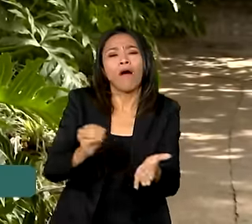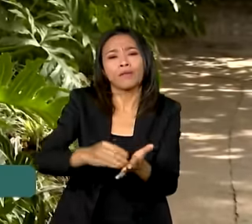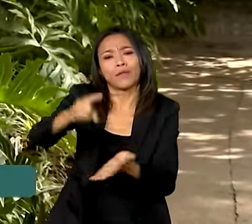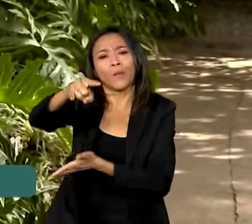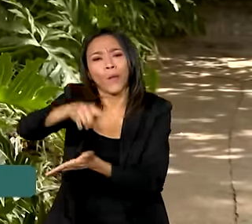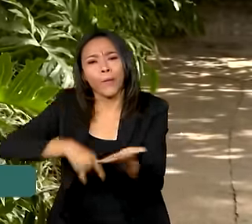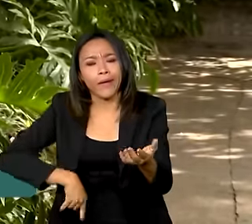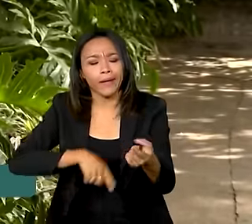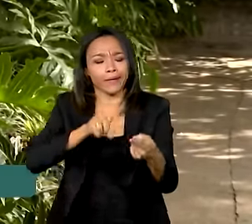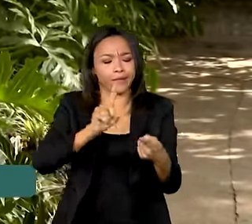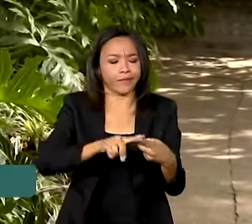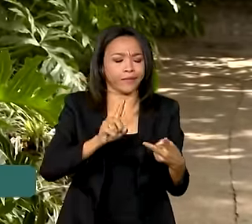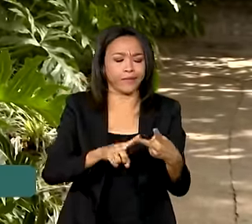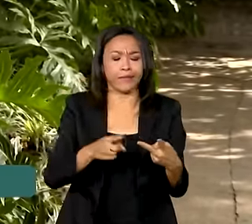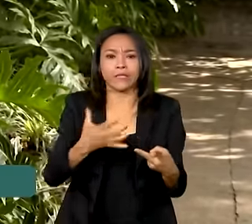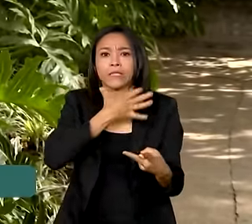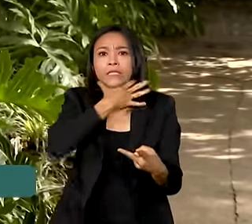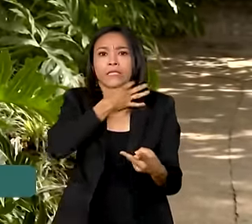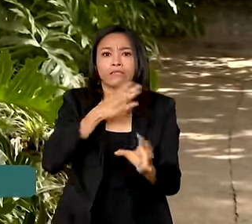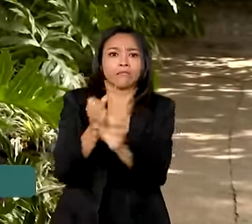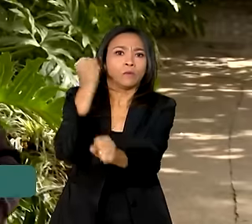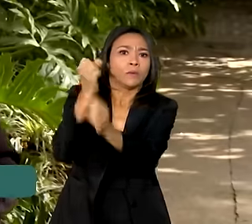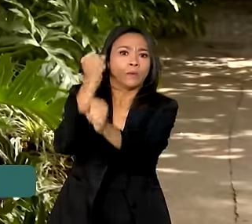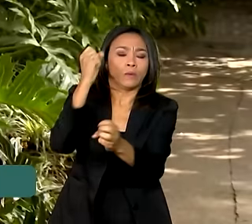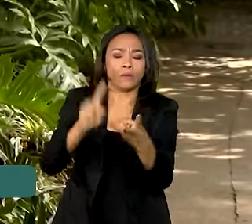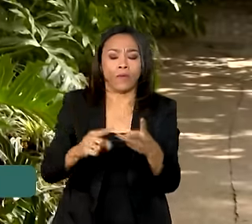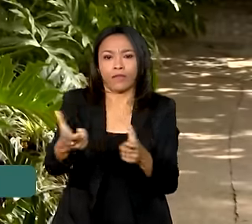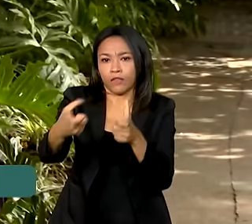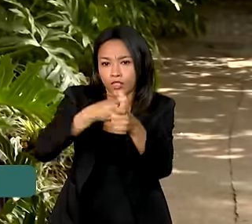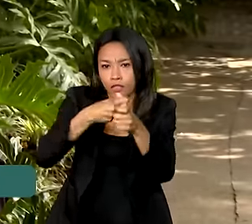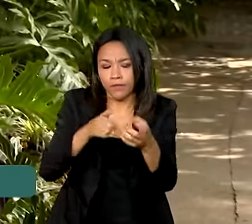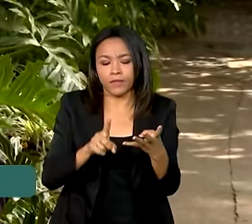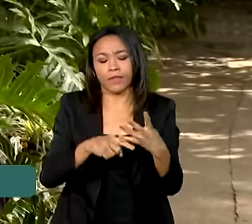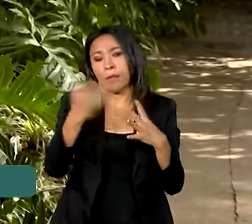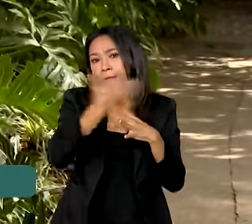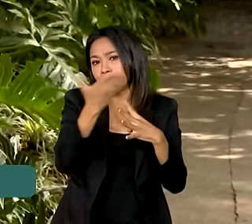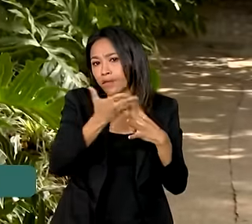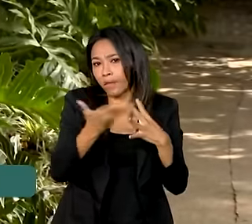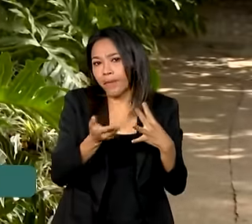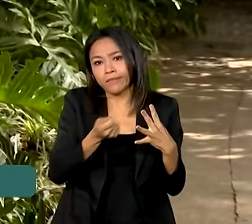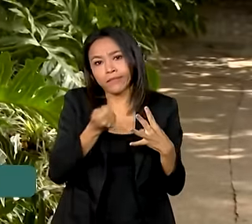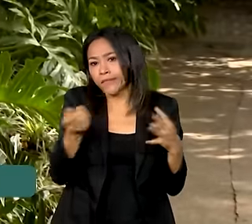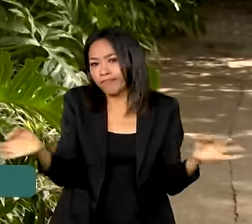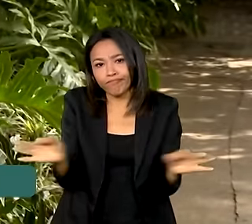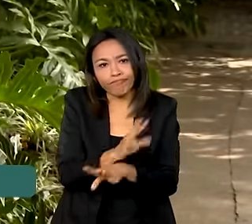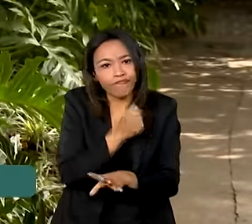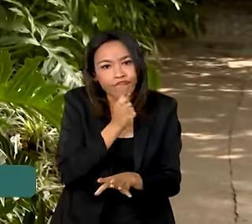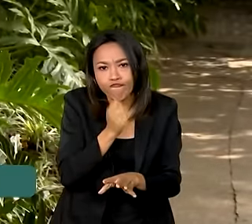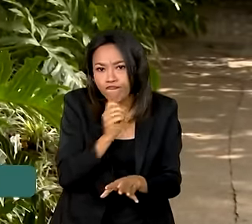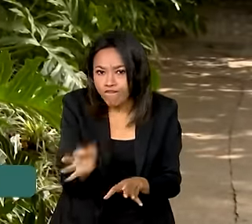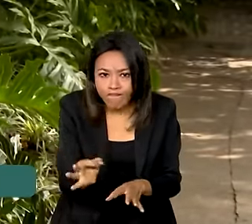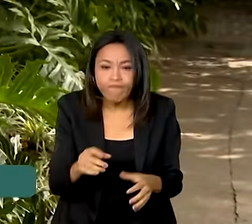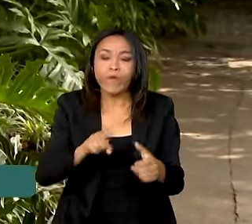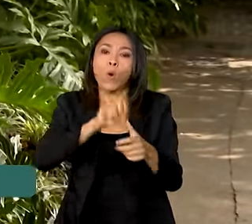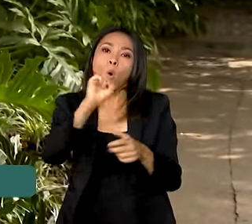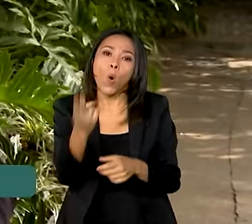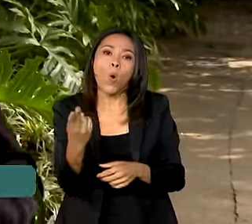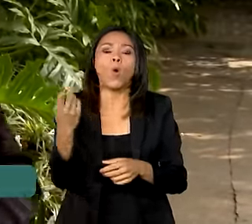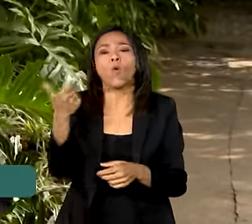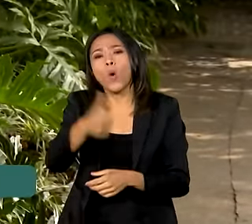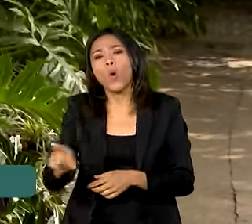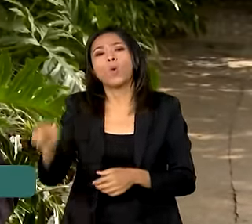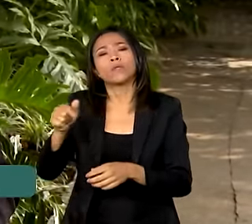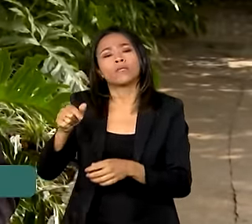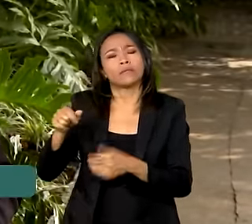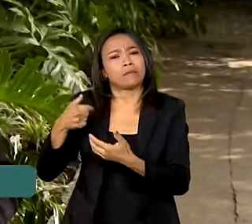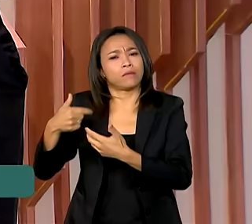excesso de faturamento, débitos tributários, parcelamentos pendentes ou exercício pela empresa de atividades não incluídas